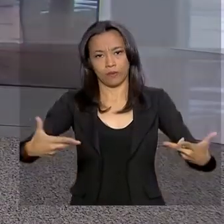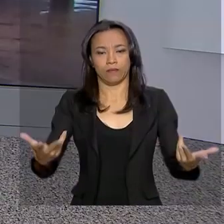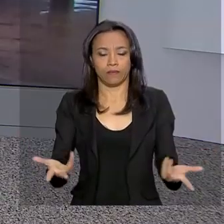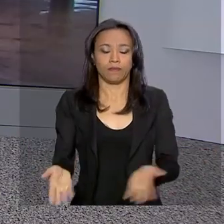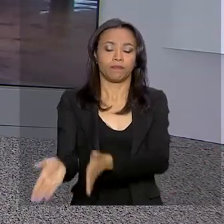Obrigada, Glauco. Glauco.